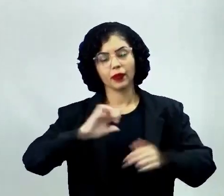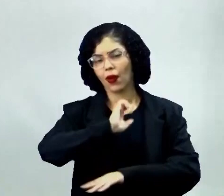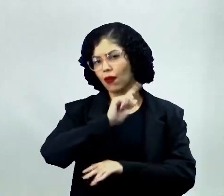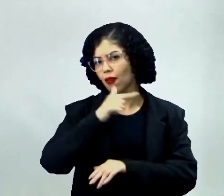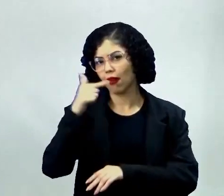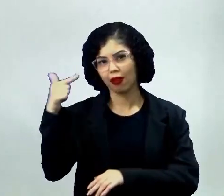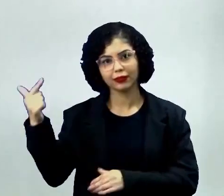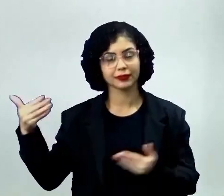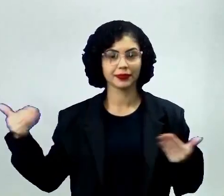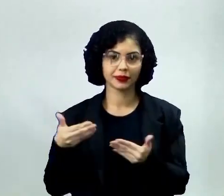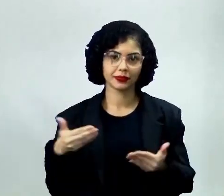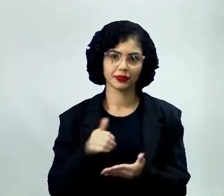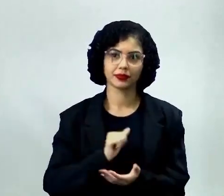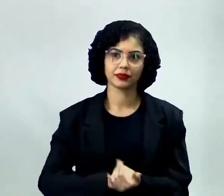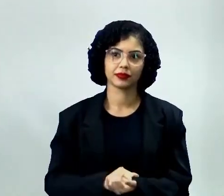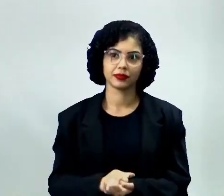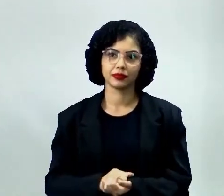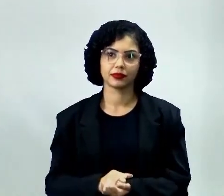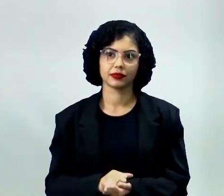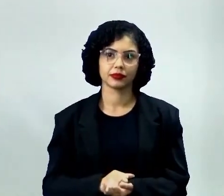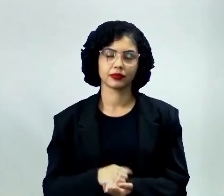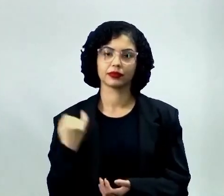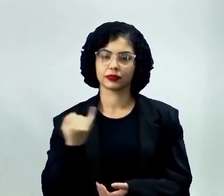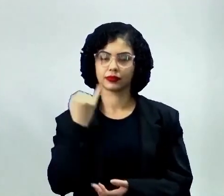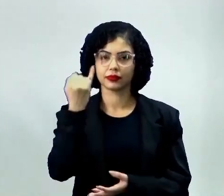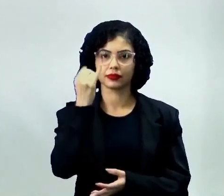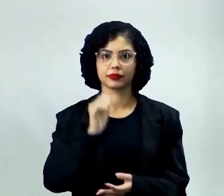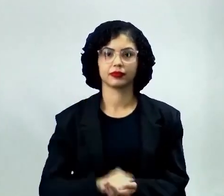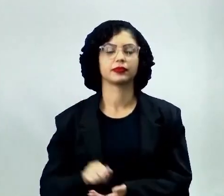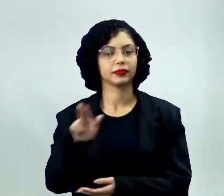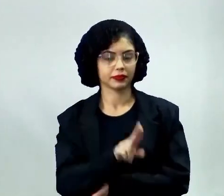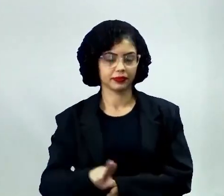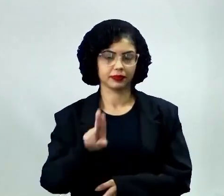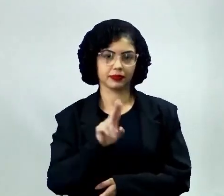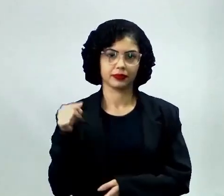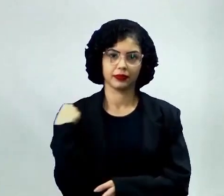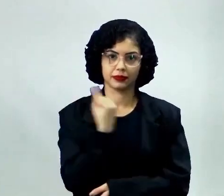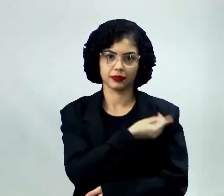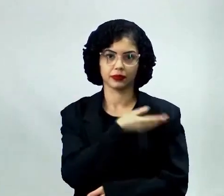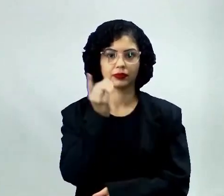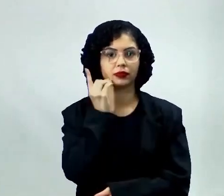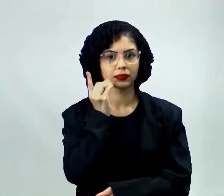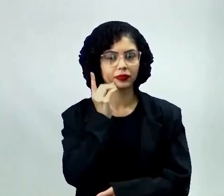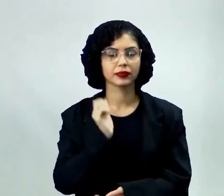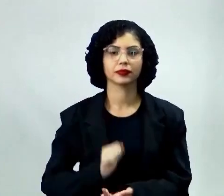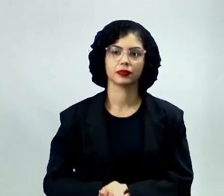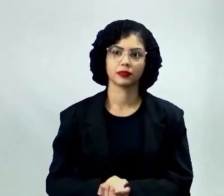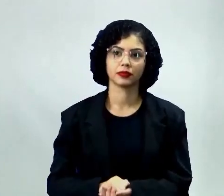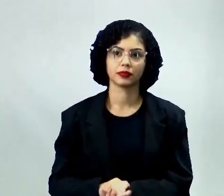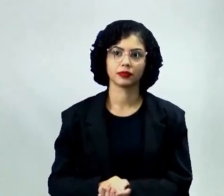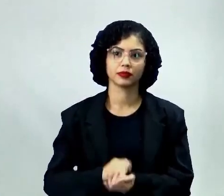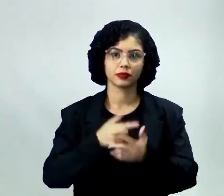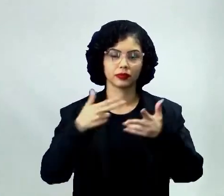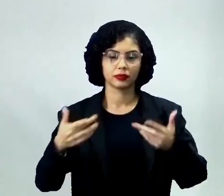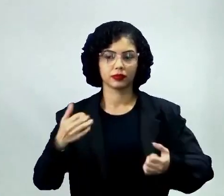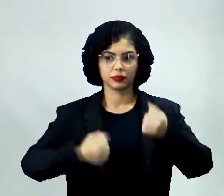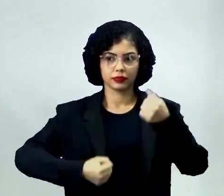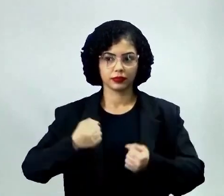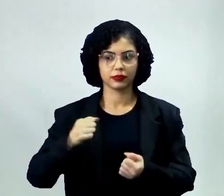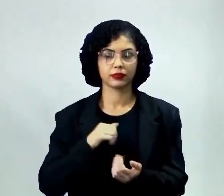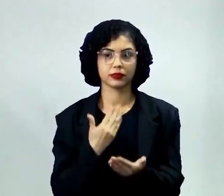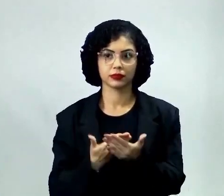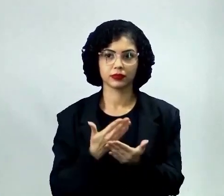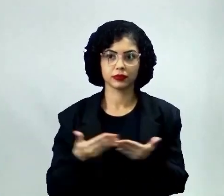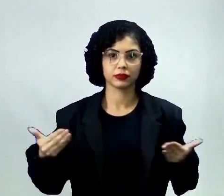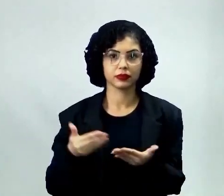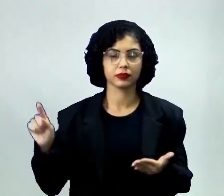é o que nós temos hoje. Então, que são importantes, que nós usamos no nosso dia a dia. Esses são os meios de transporte que nós